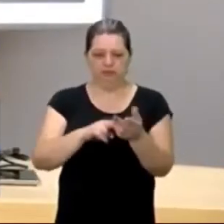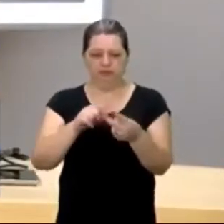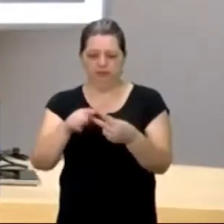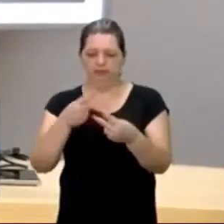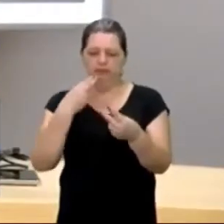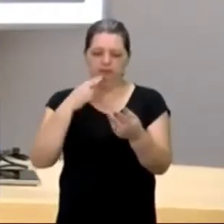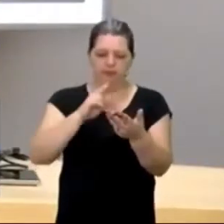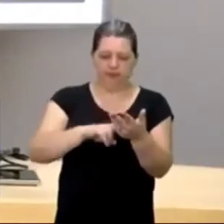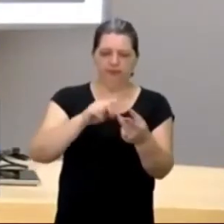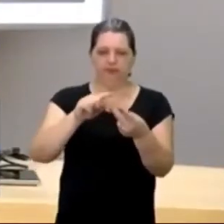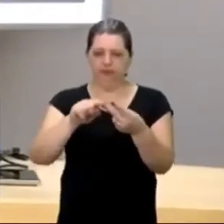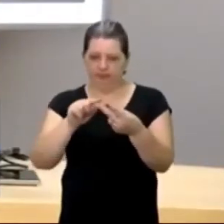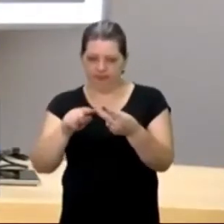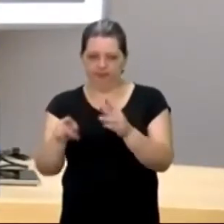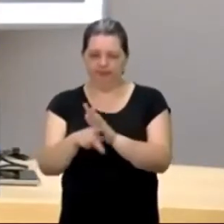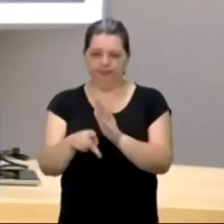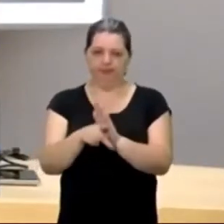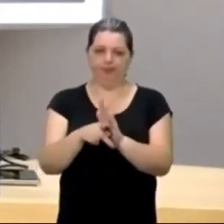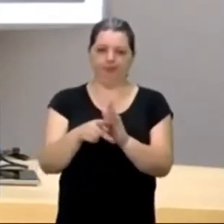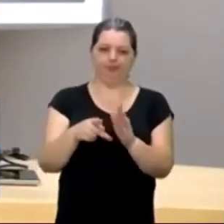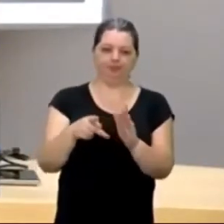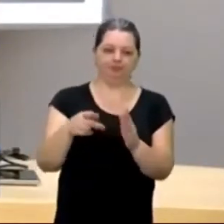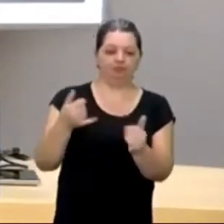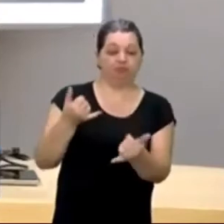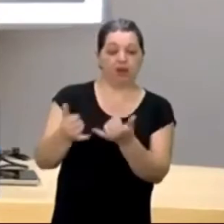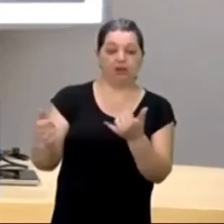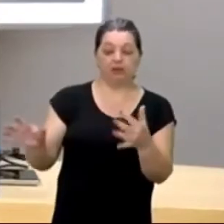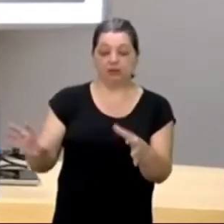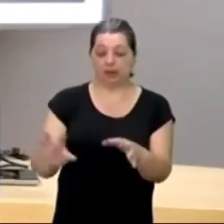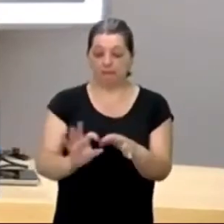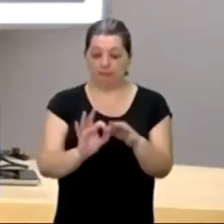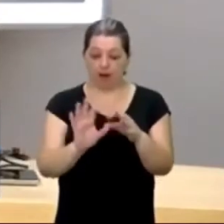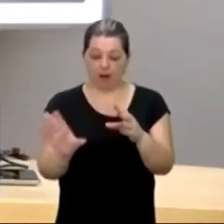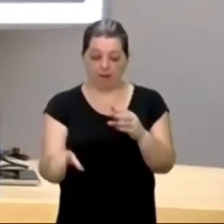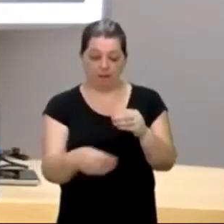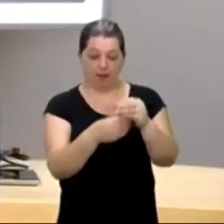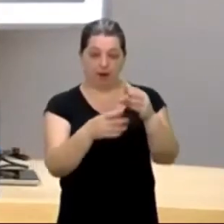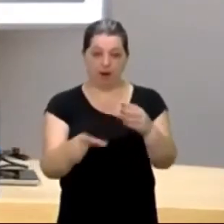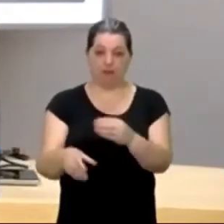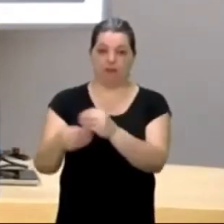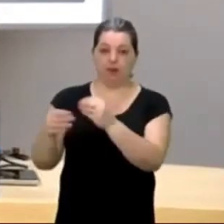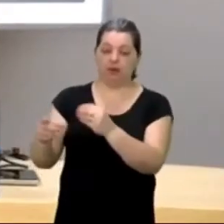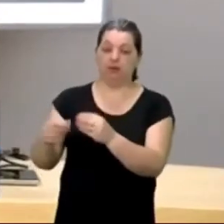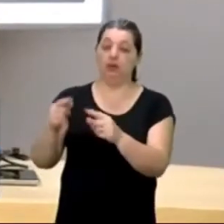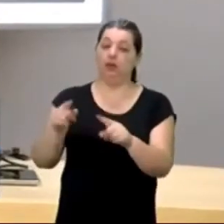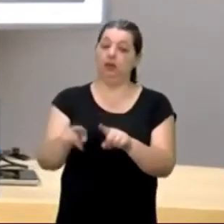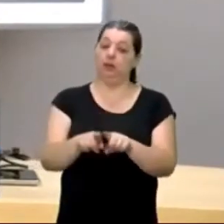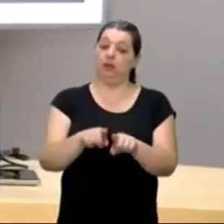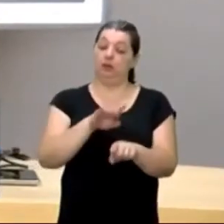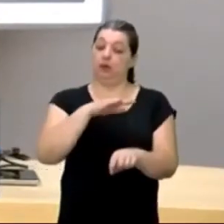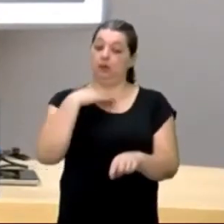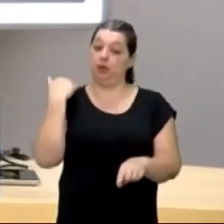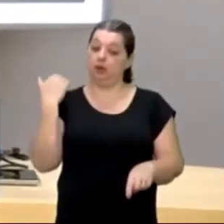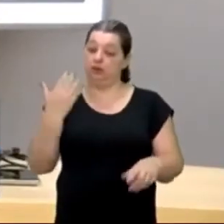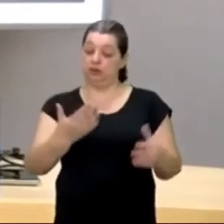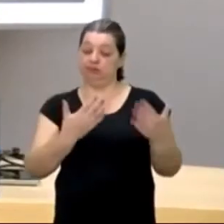gente vai tendo um panorama, do que vai, do que foi, esta morte, que ela é suspeita, né, então, só para